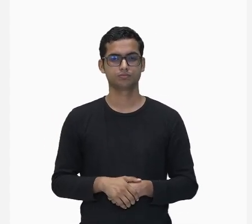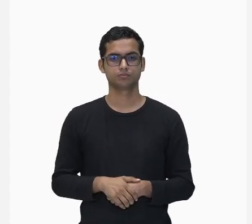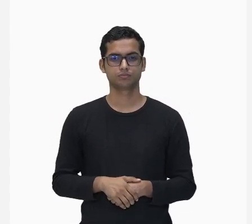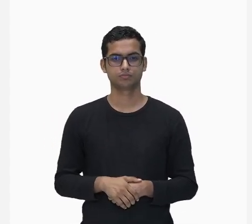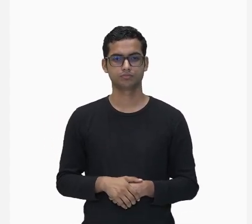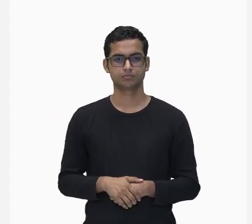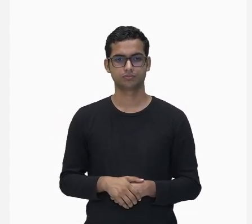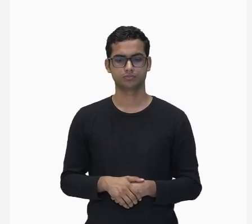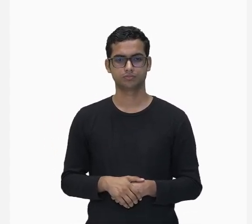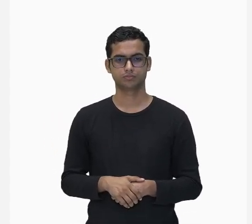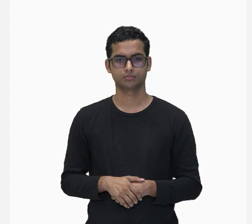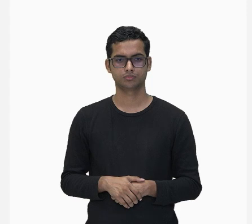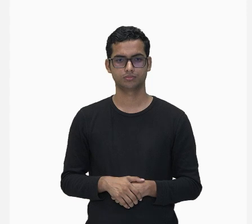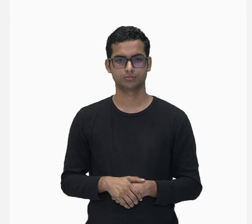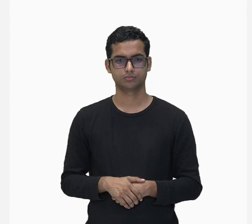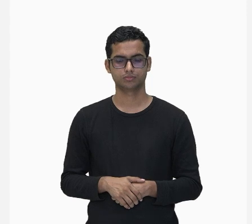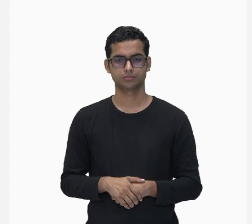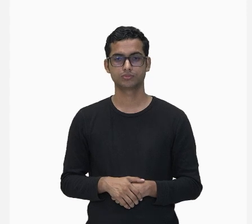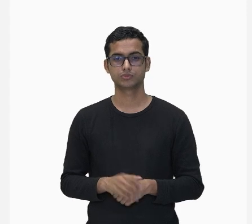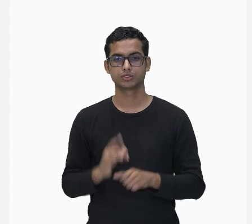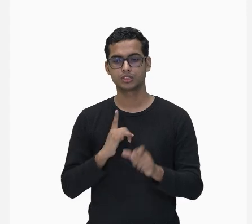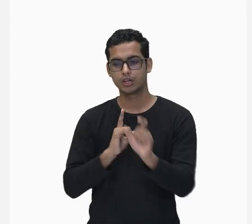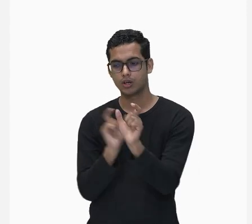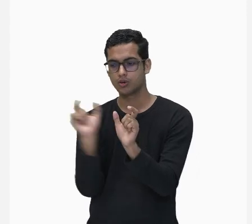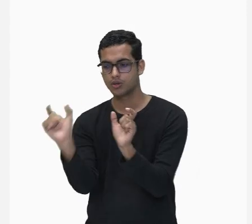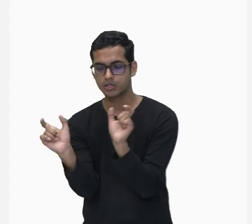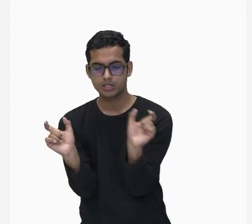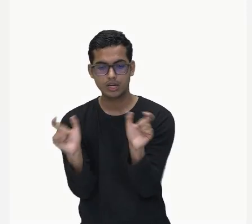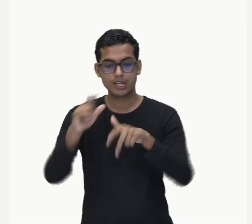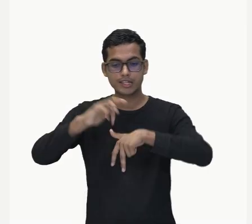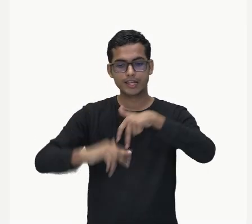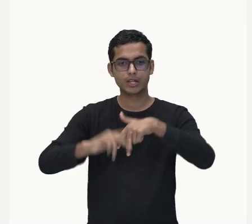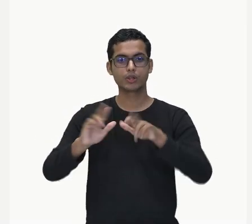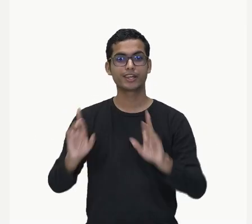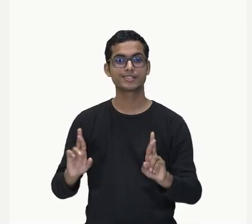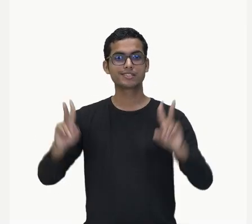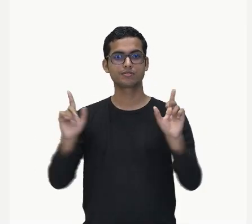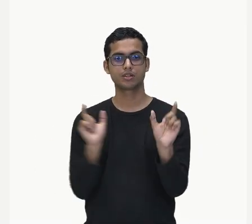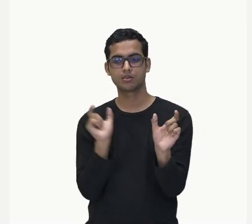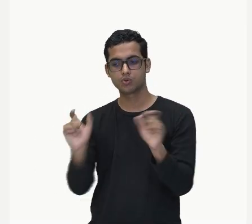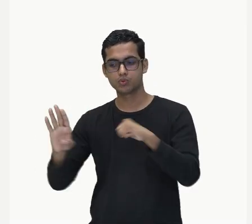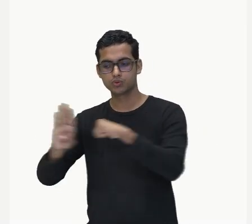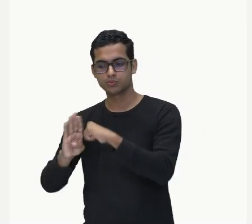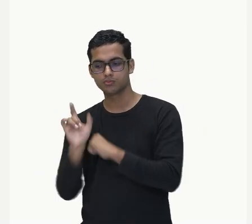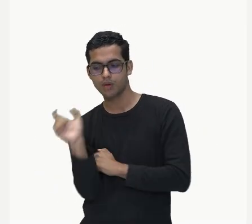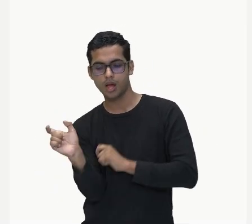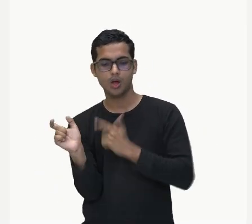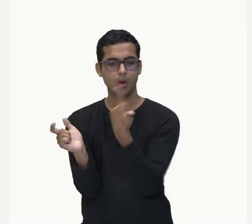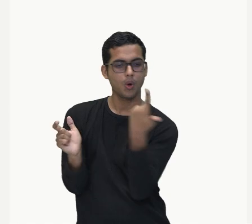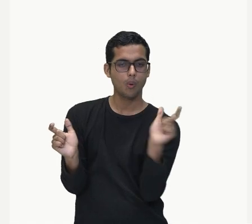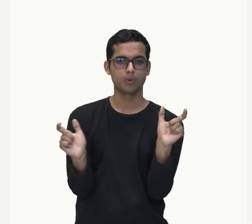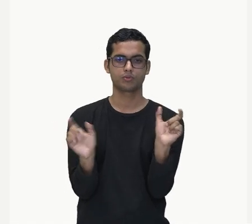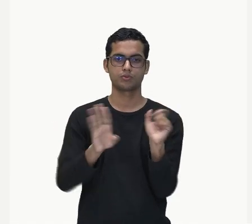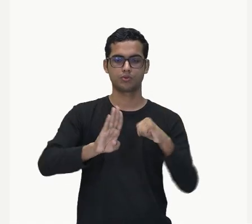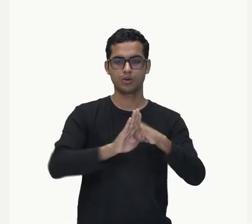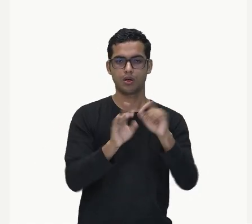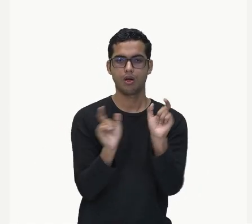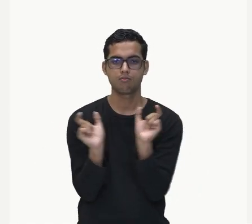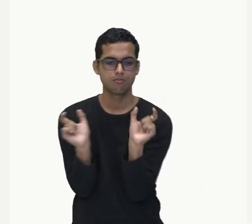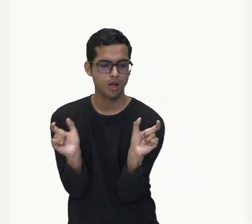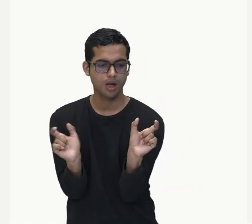pertencerem a diferentes gêneros. Veja só aqui, olha. Quando os substantivos